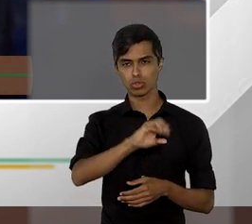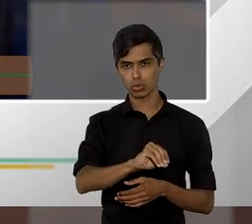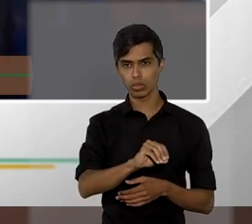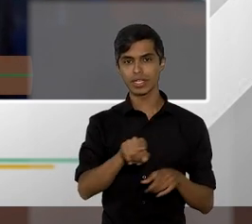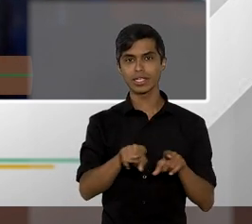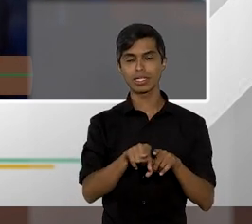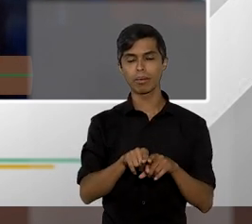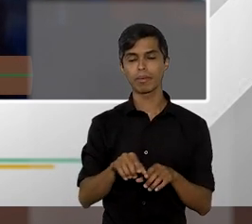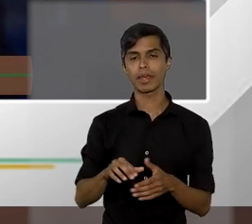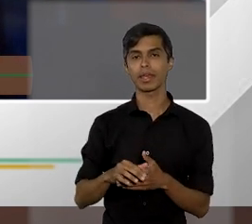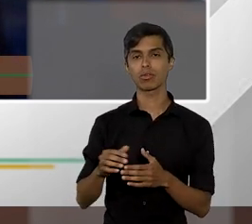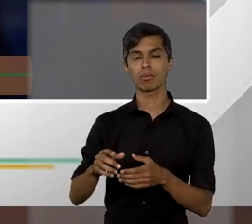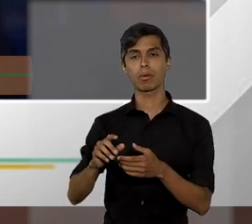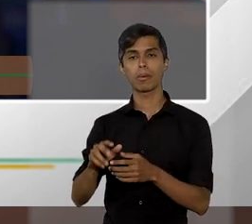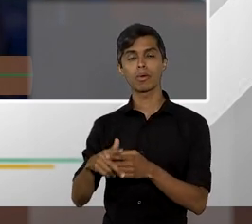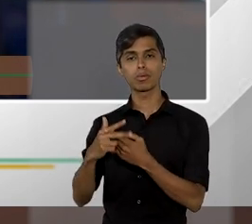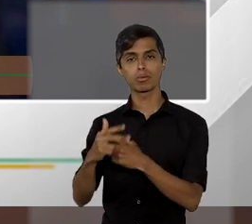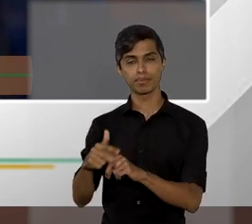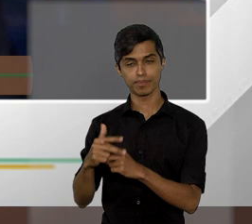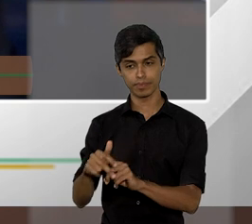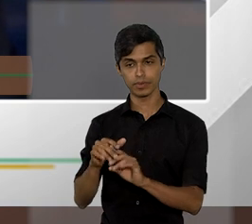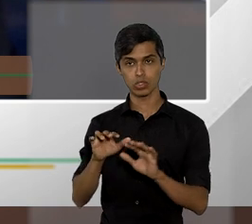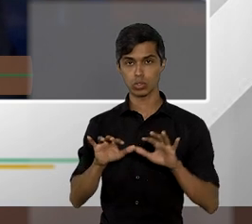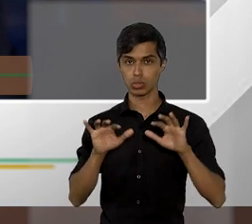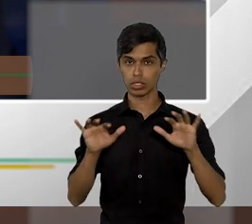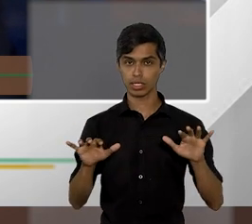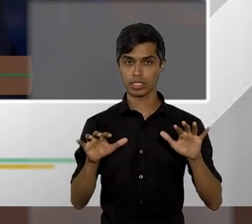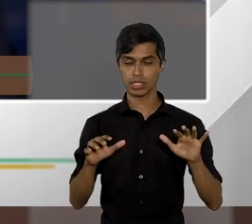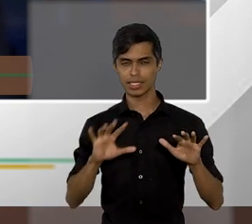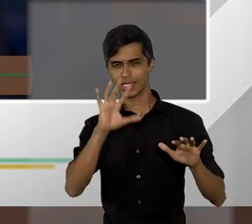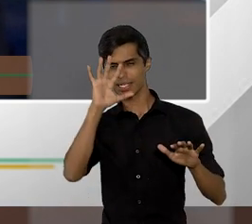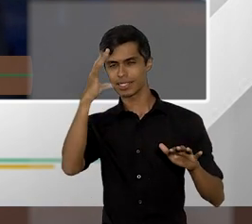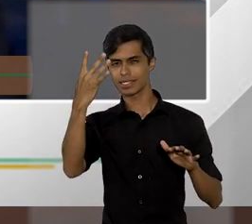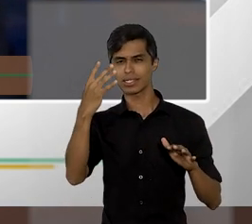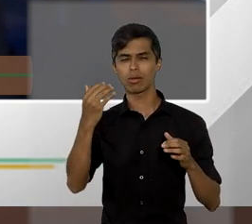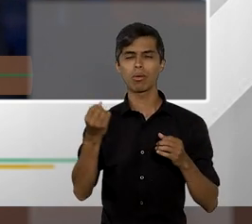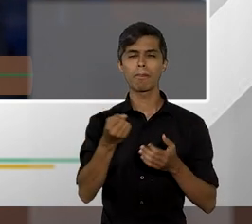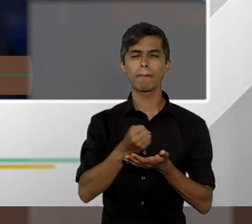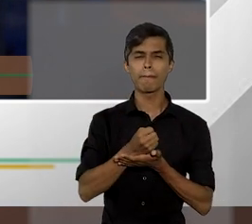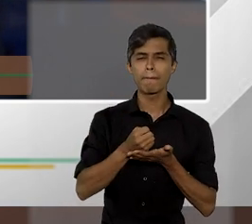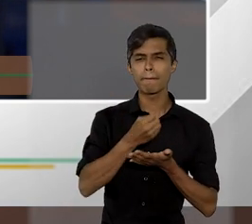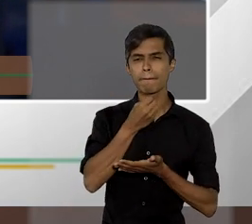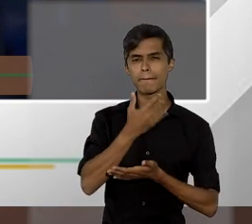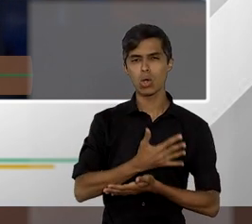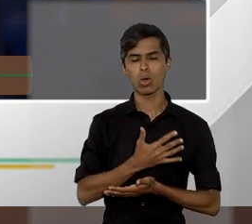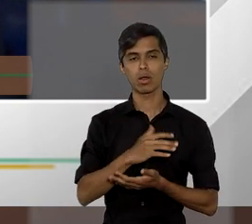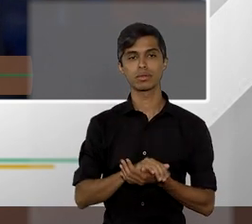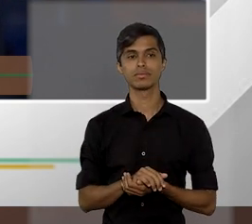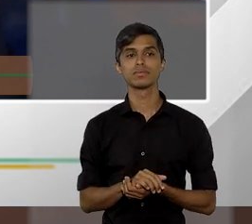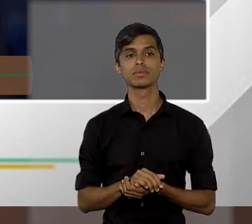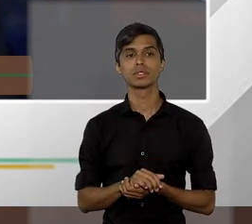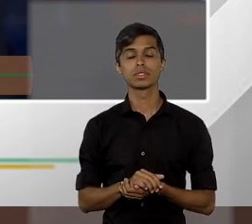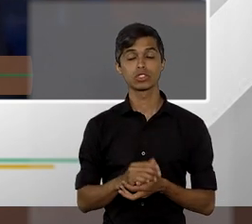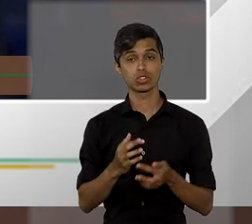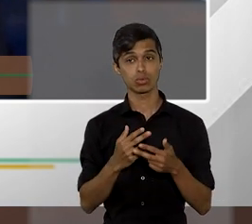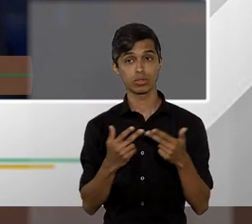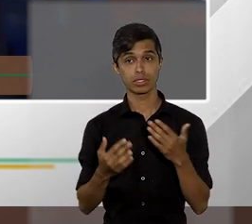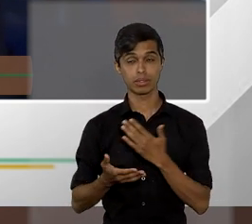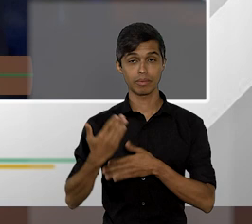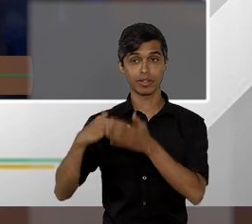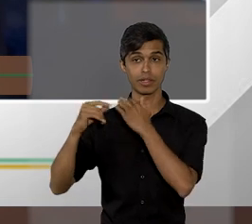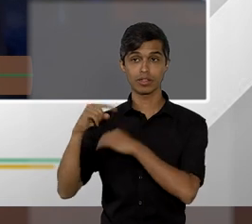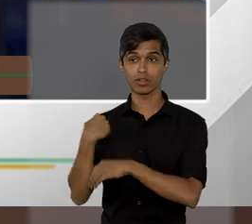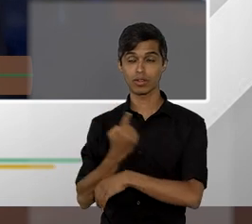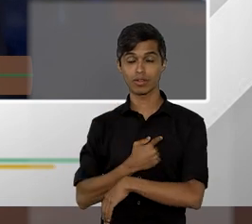mecanismo também para a formação de decisões estáveis dos tais precedentes a que tanto nós